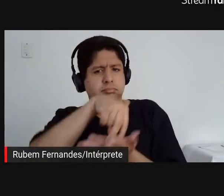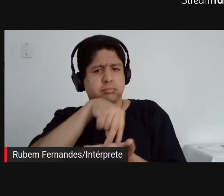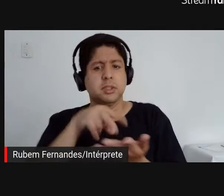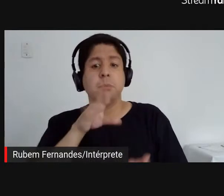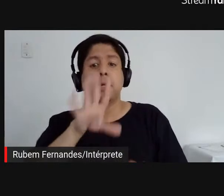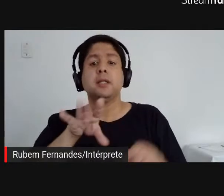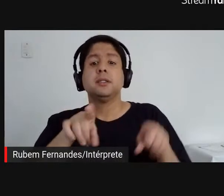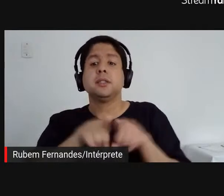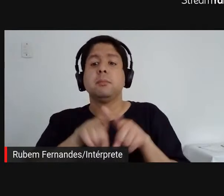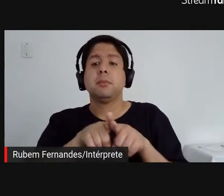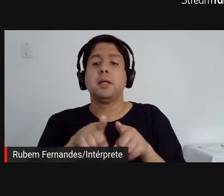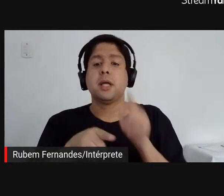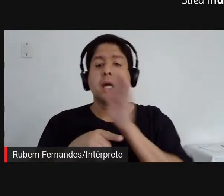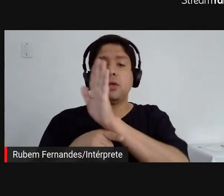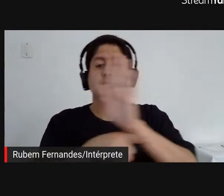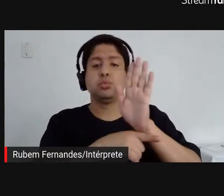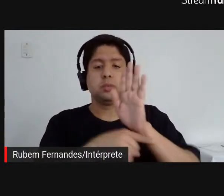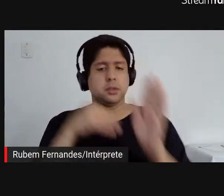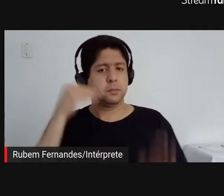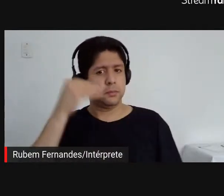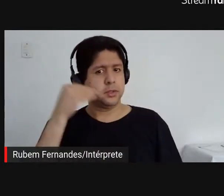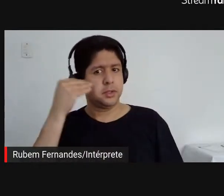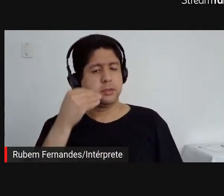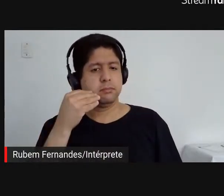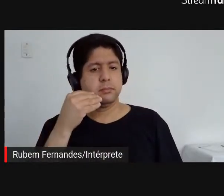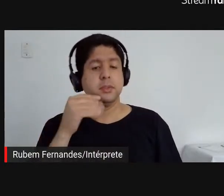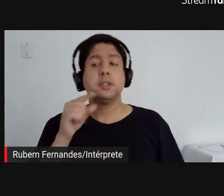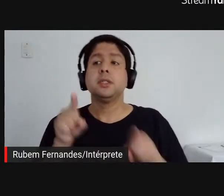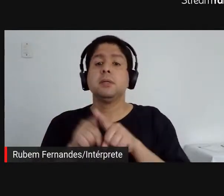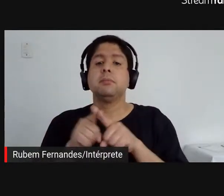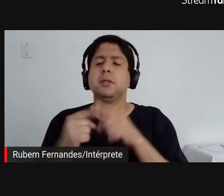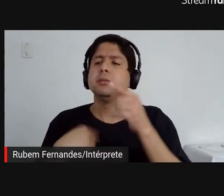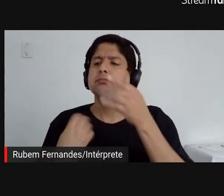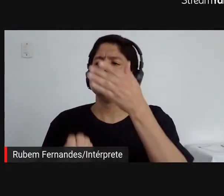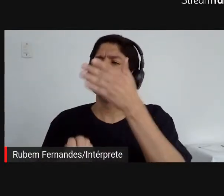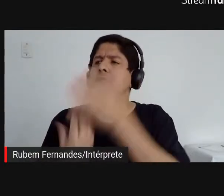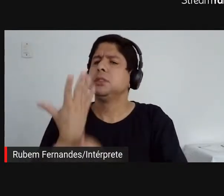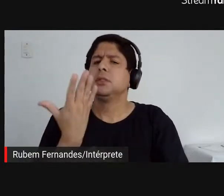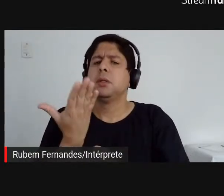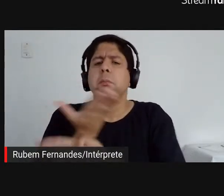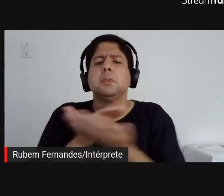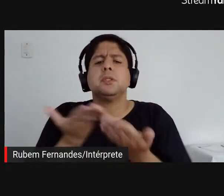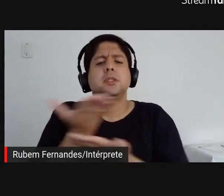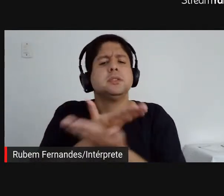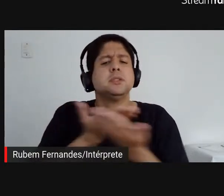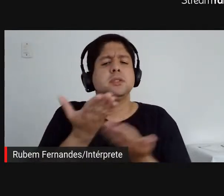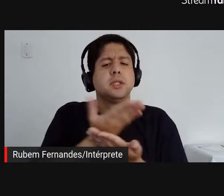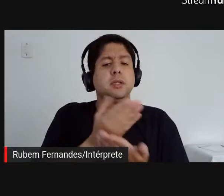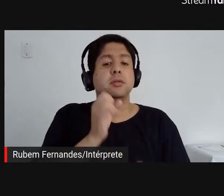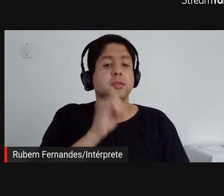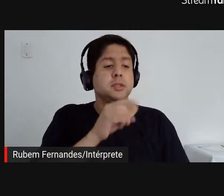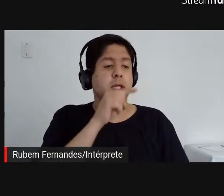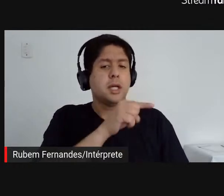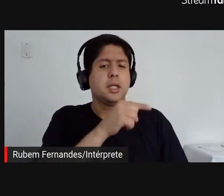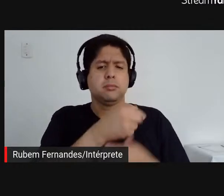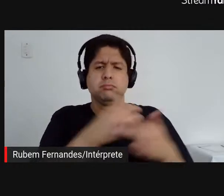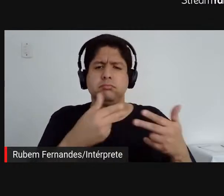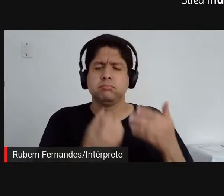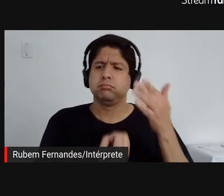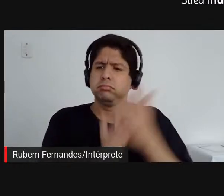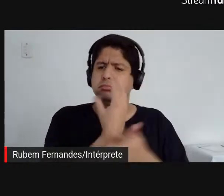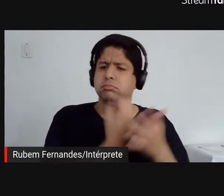como experiência e também como elaborar mediações quando as próprias obras necessitam dessas